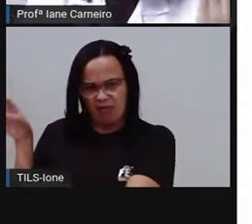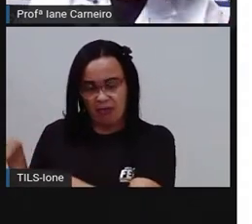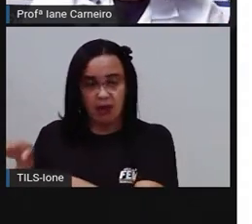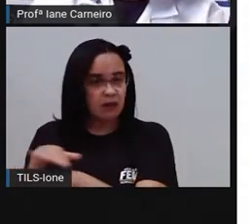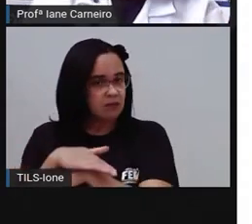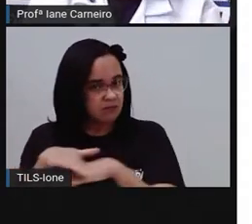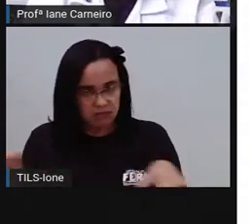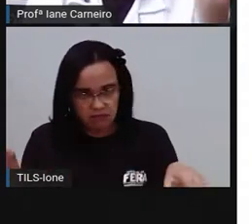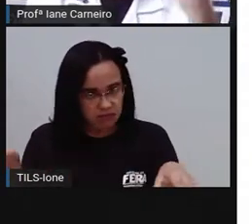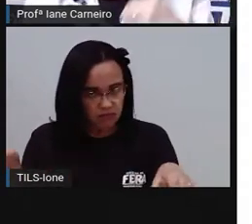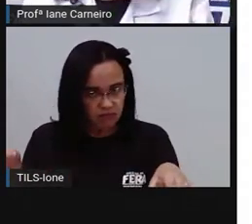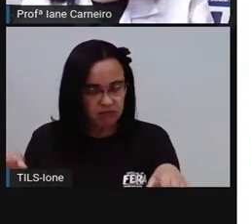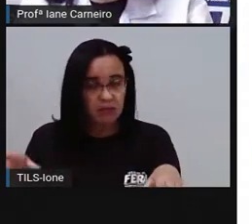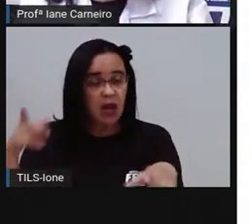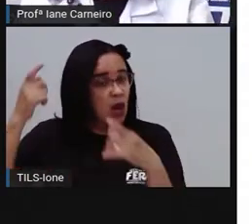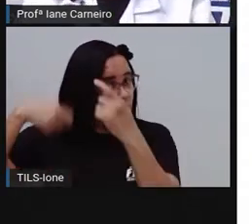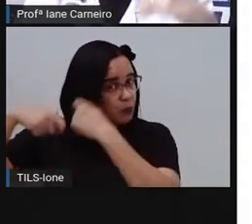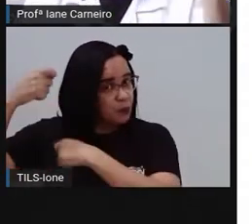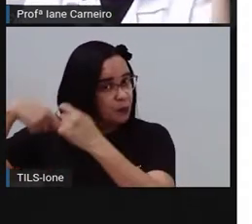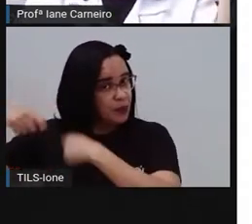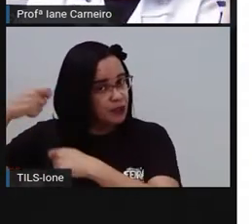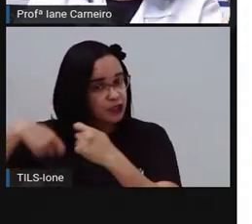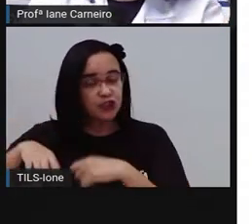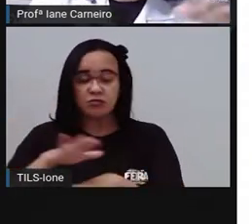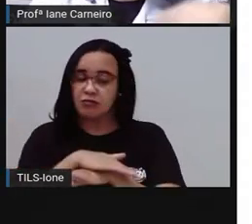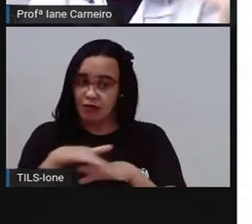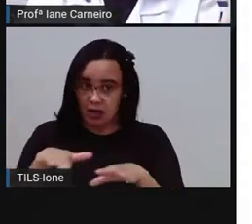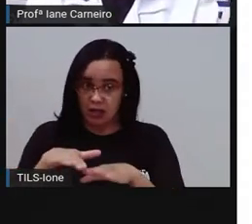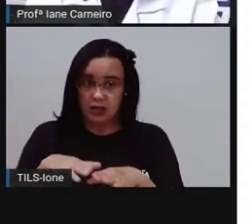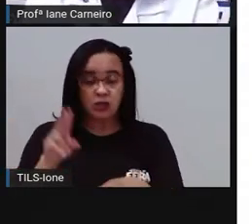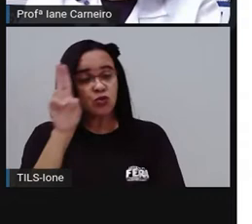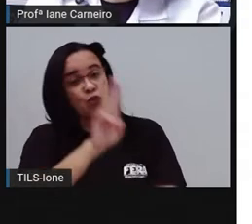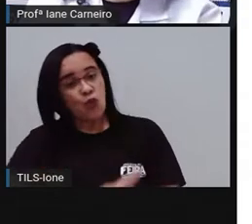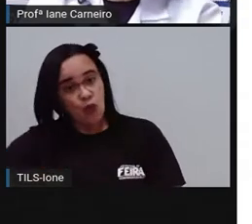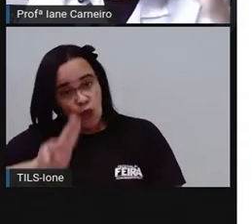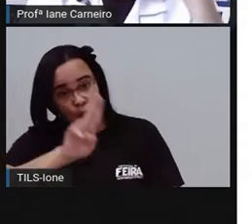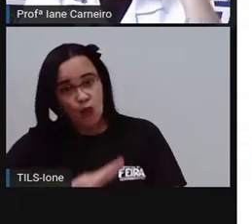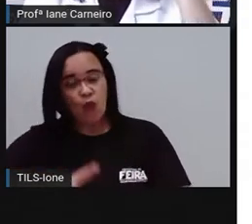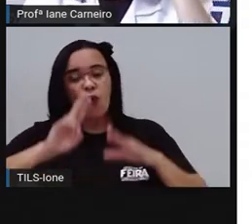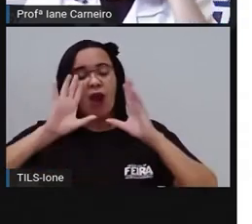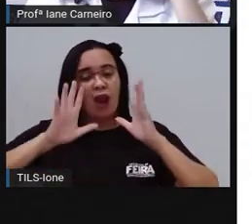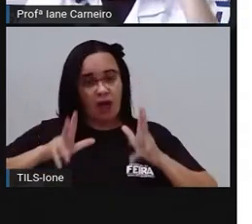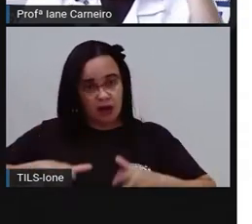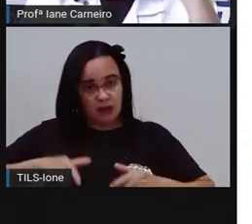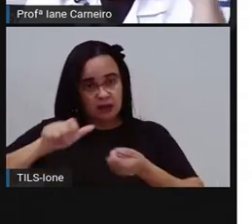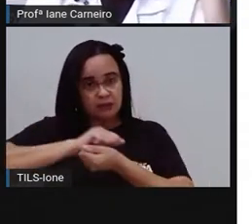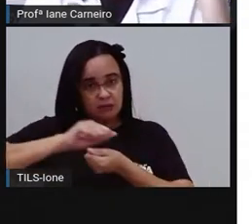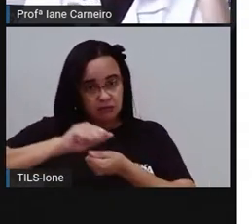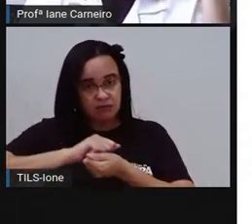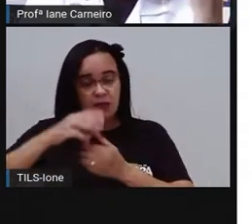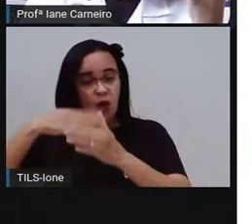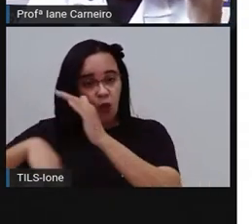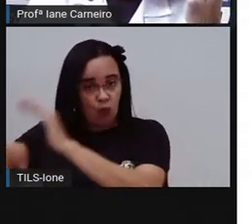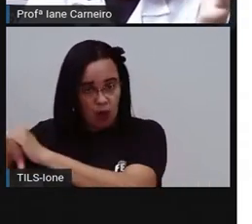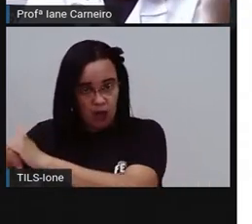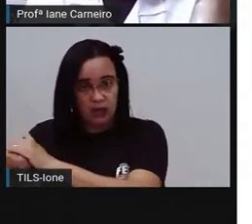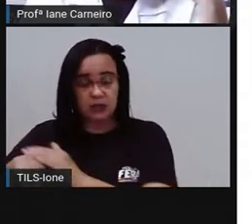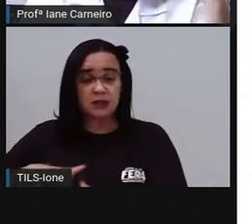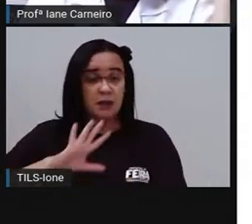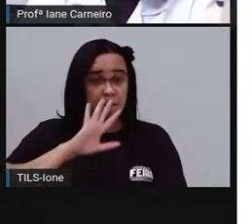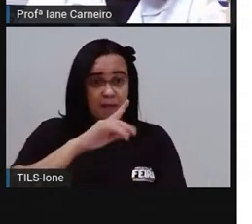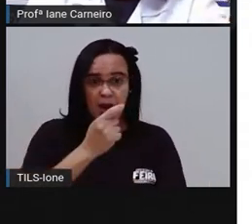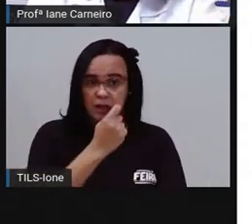pente a gente não descarta. A gente usa, né? Limpa para outra pessoa usar. E o cotonete não. O cotonete é de uso